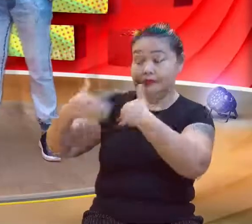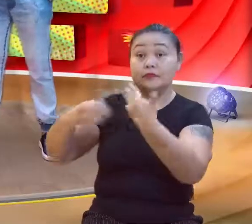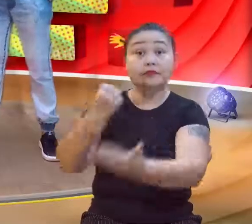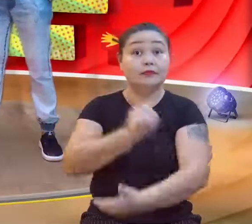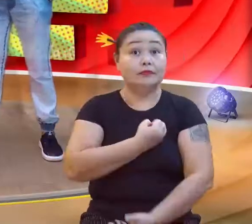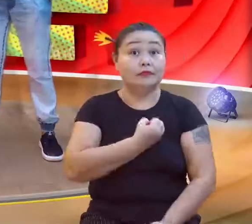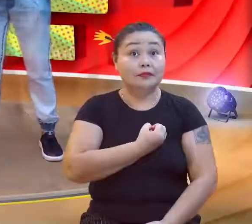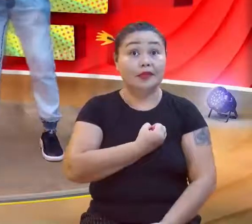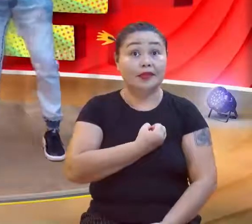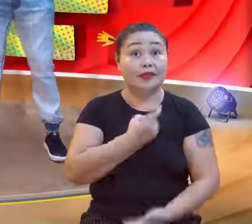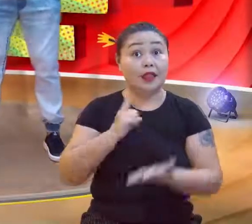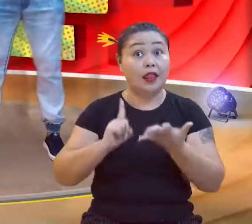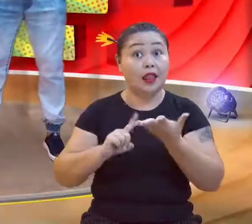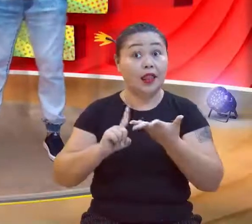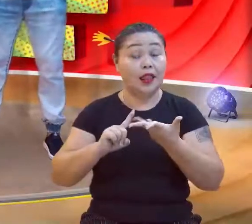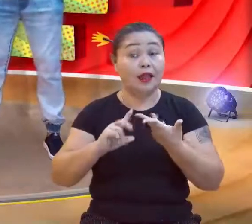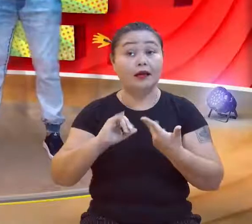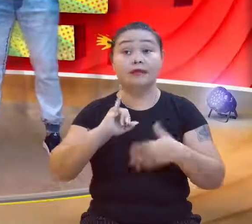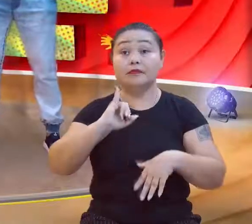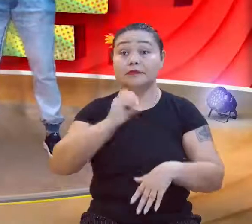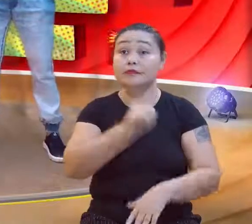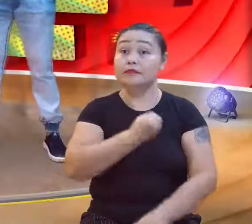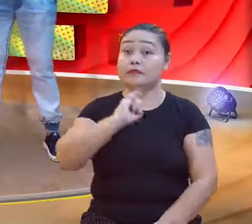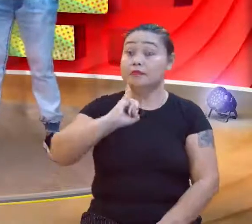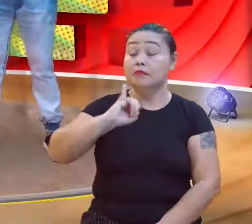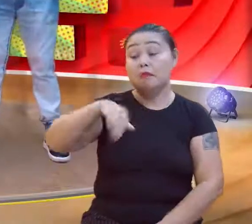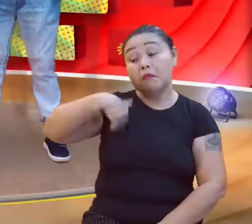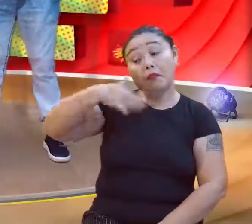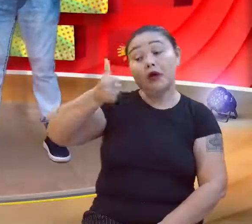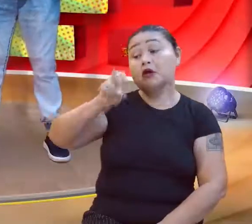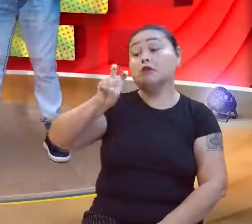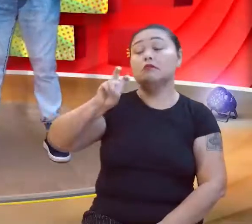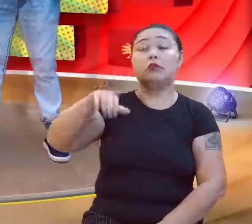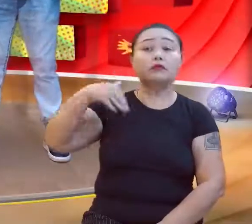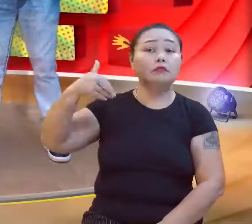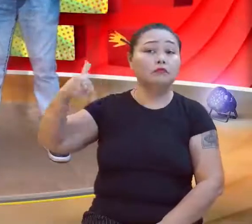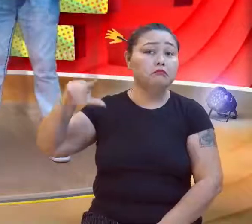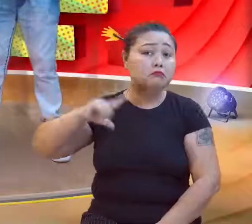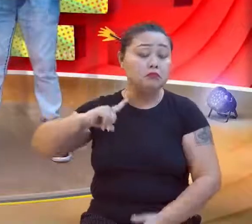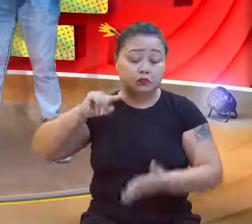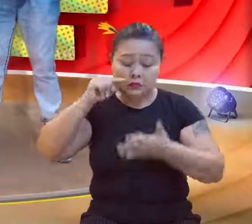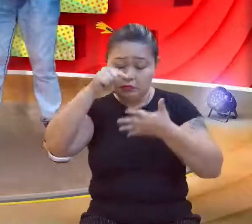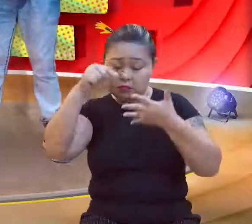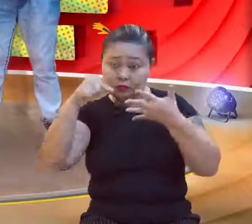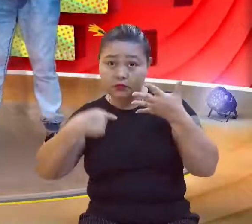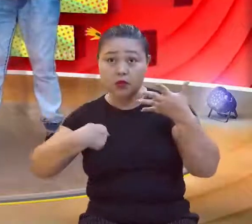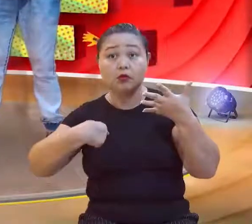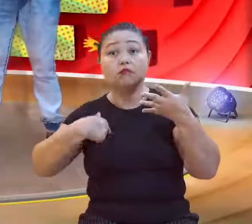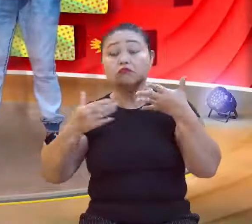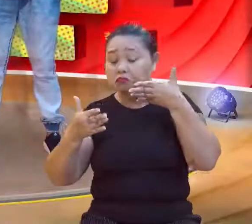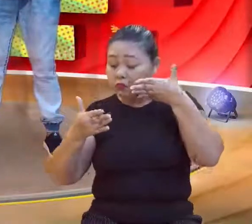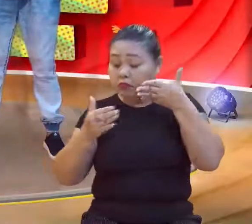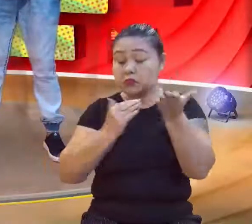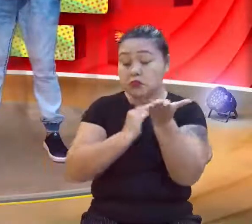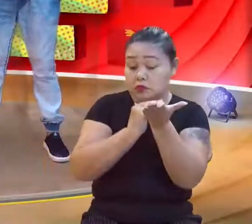ímpares maiores que 15. As outras todas ali, a gente viu que tinha um início, o meio e